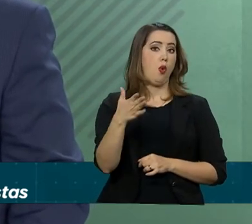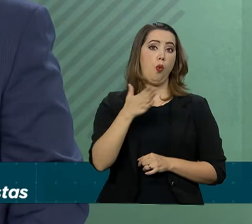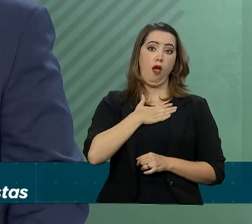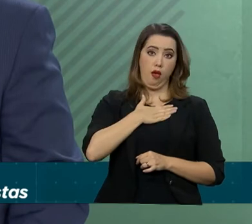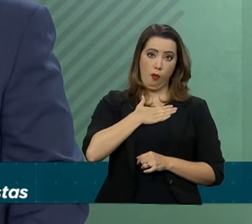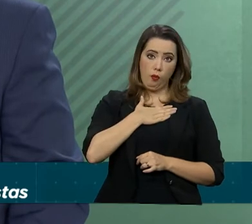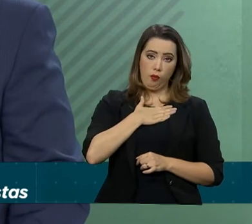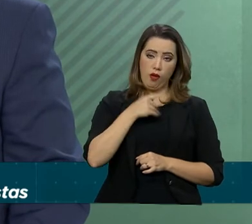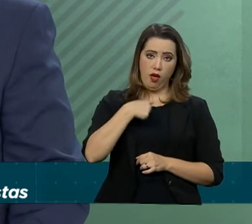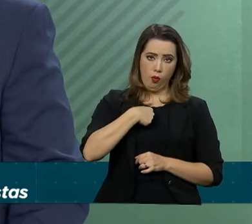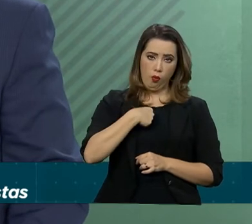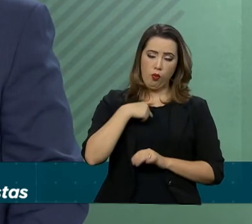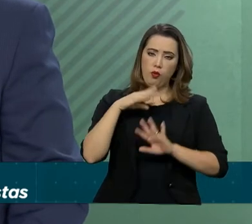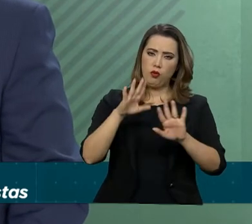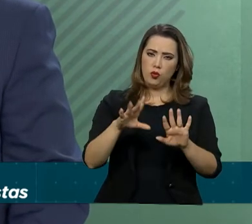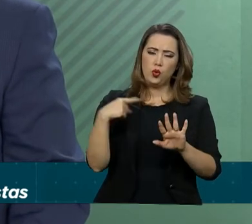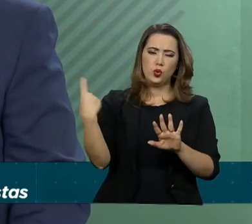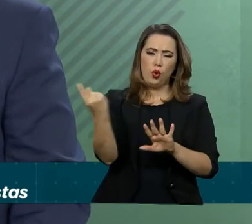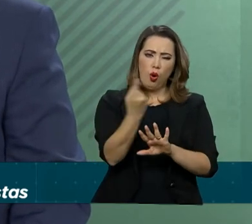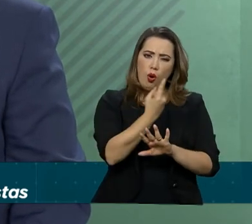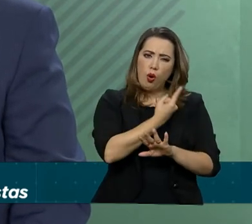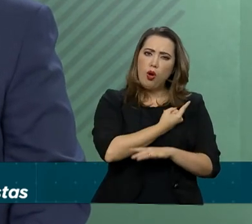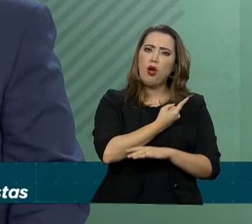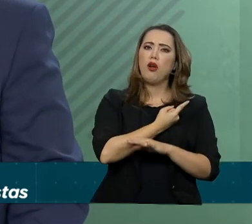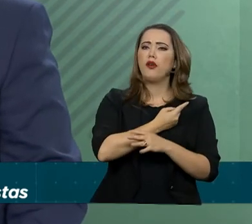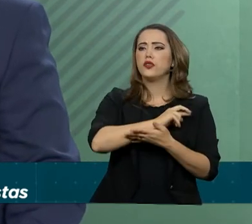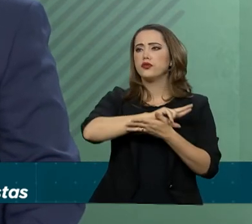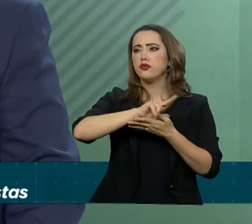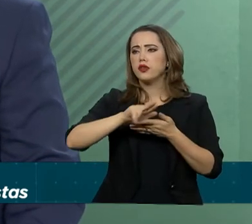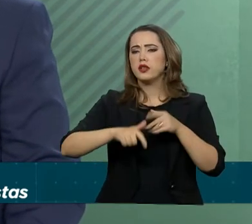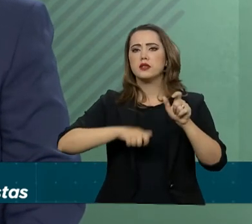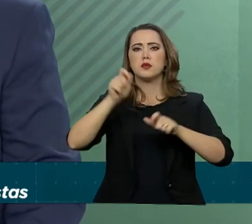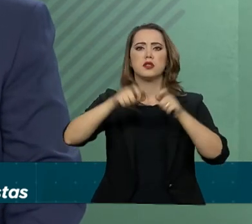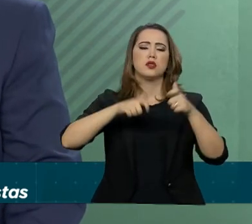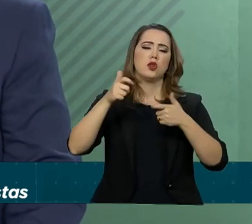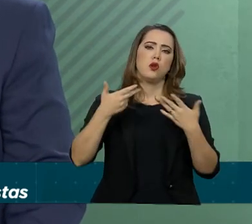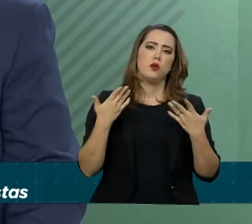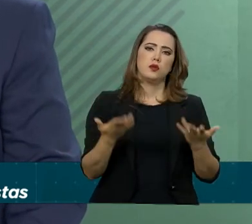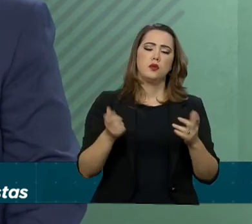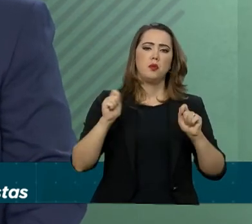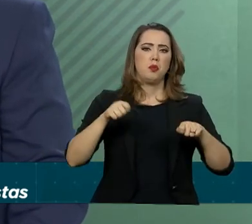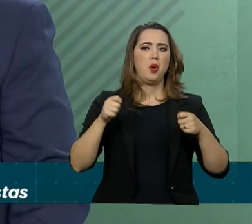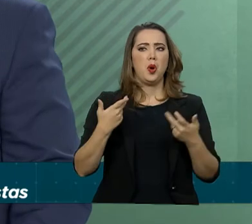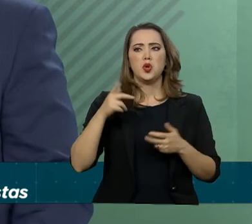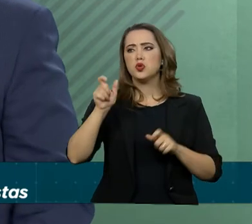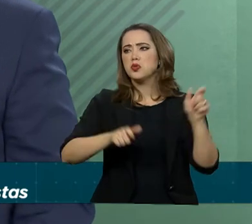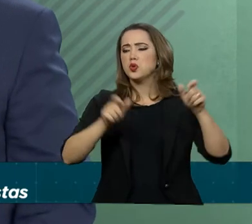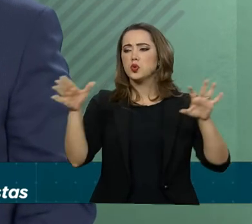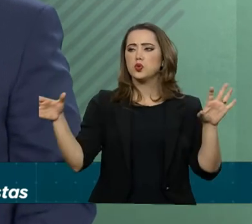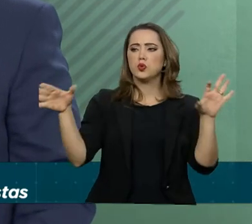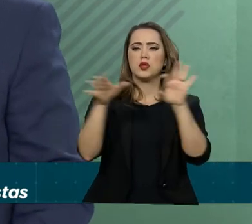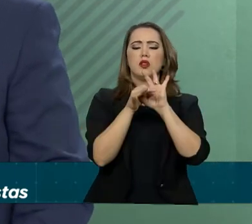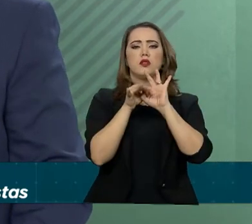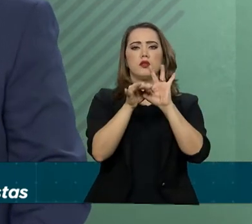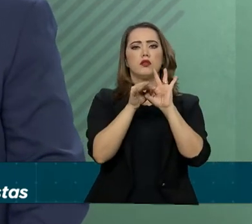O nós abarca uma série de recursos humanos, uma série de pessoas que podem, somando-se ao esforço do